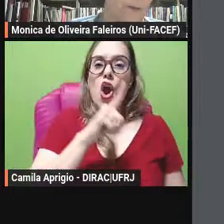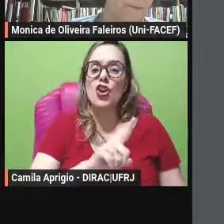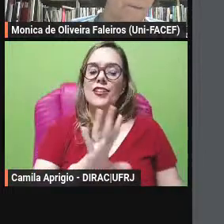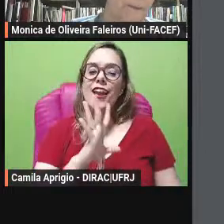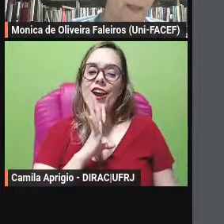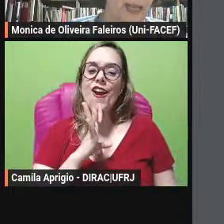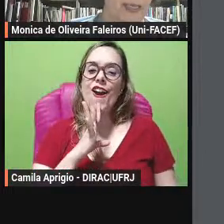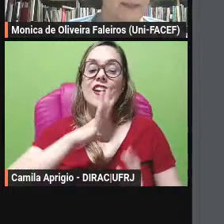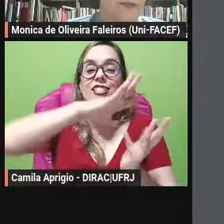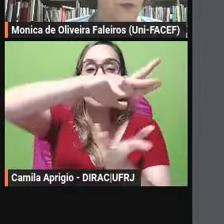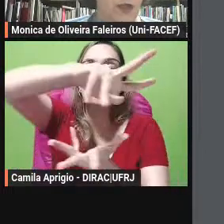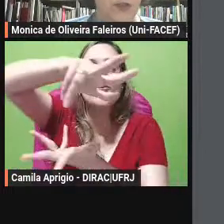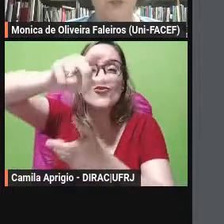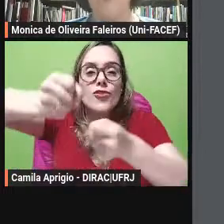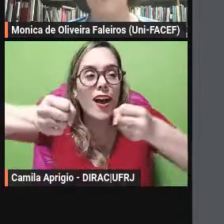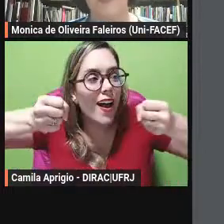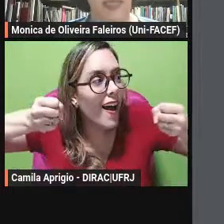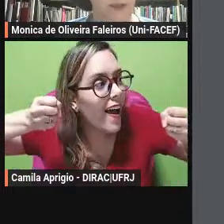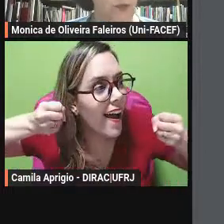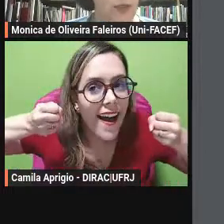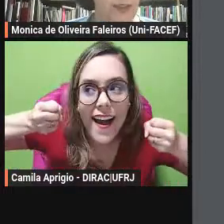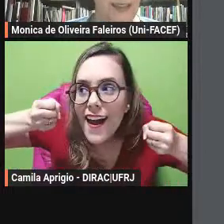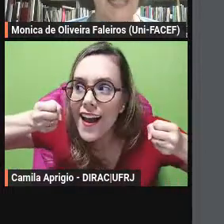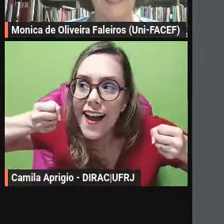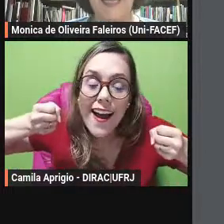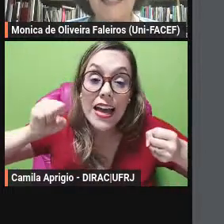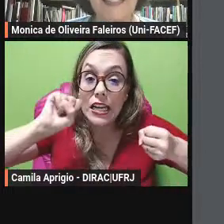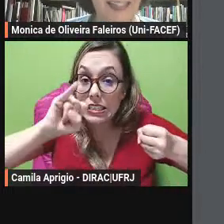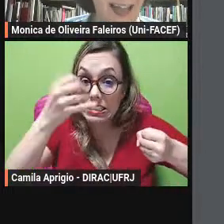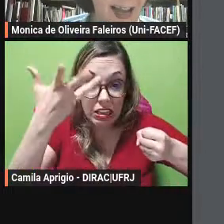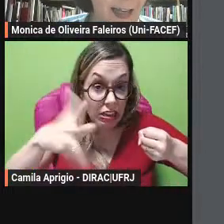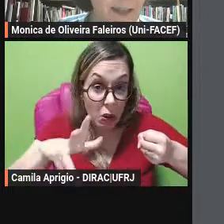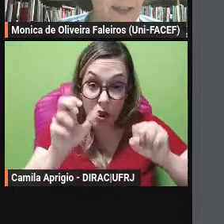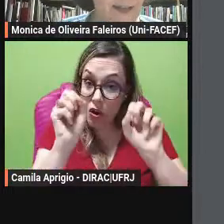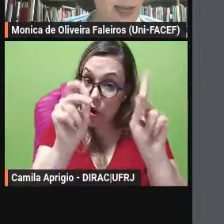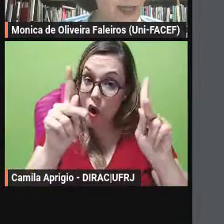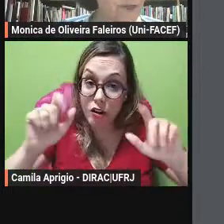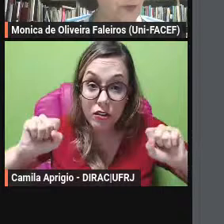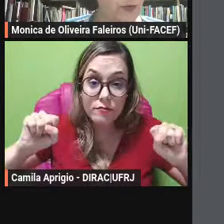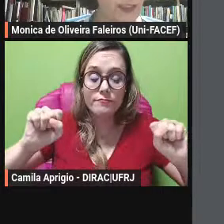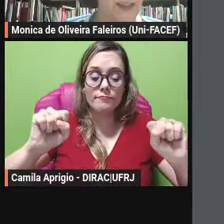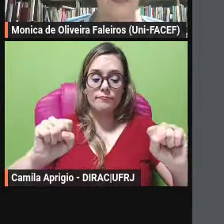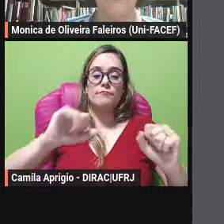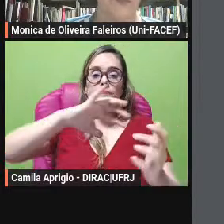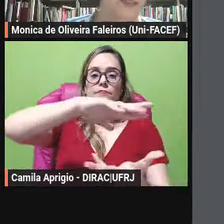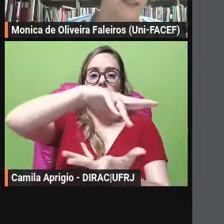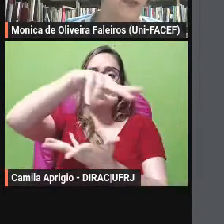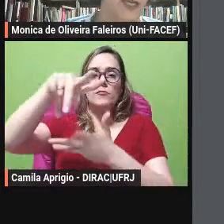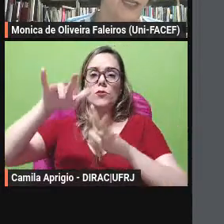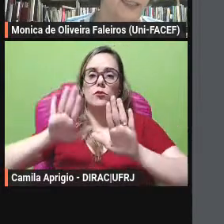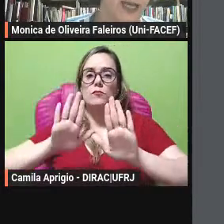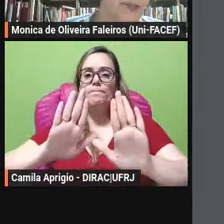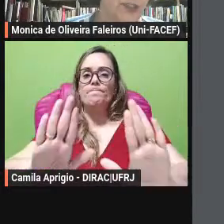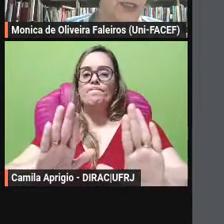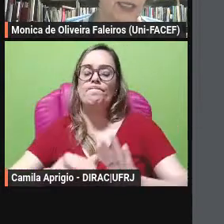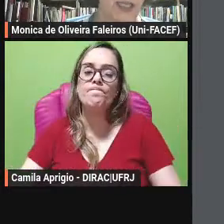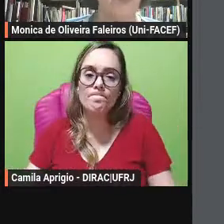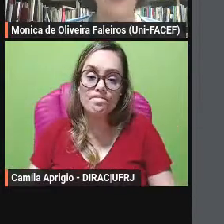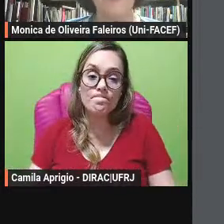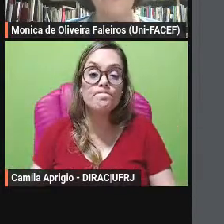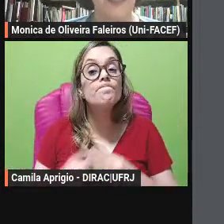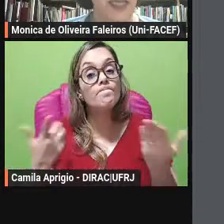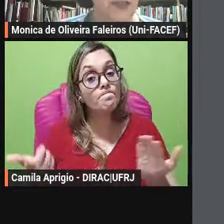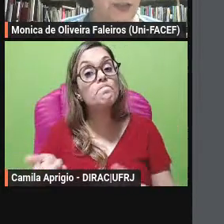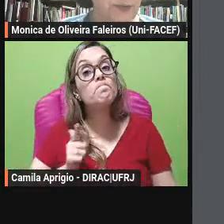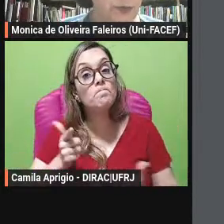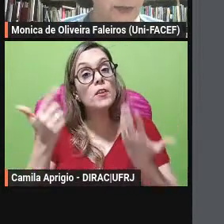ficção essa voz de um autor narrador que assinala destaca a fronteira entre ficção e realidade em